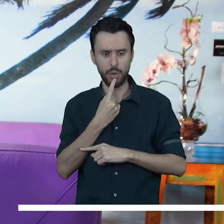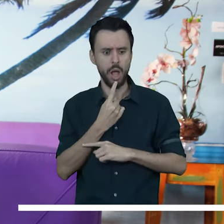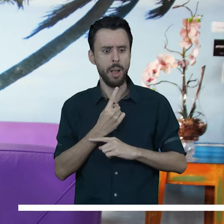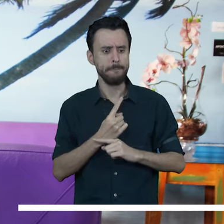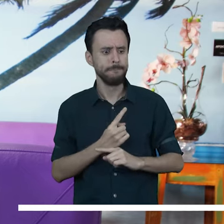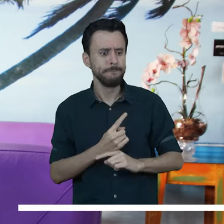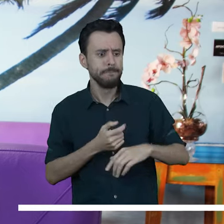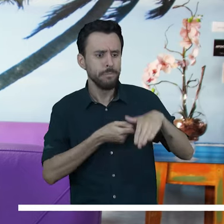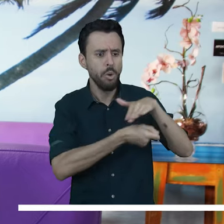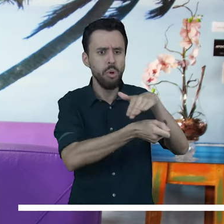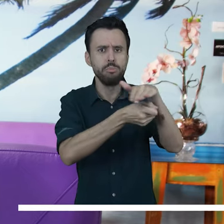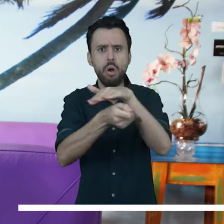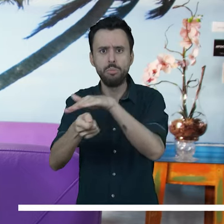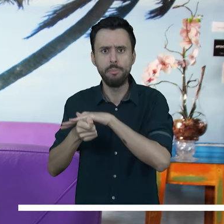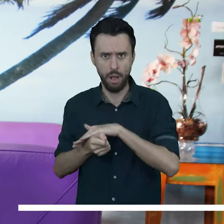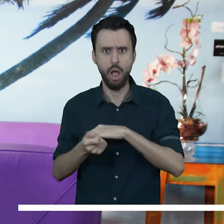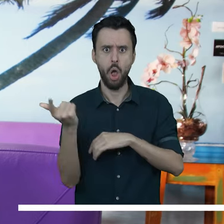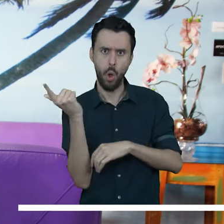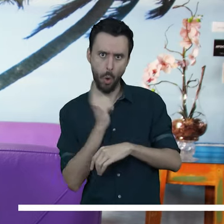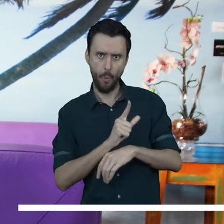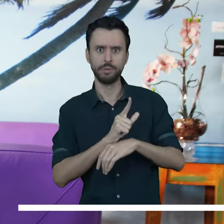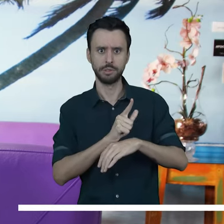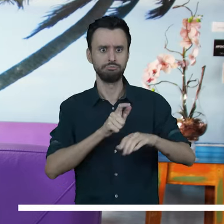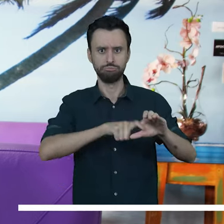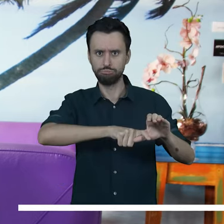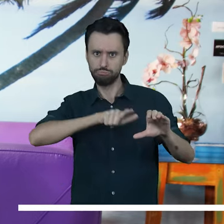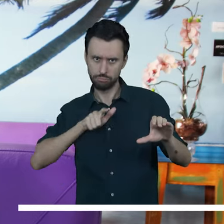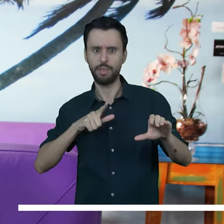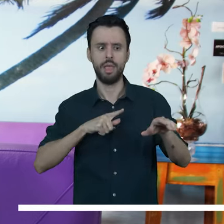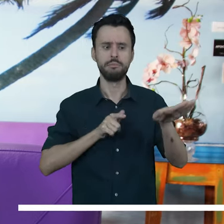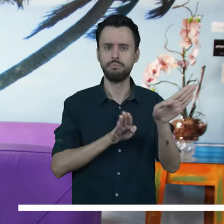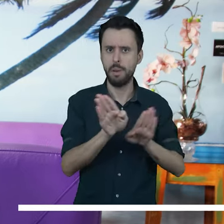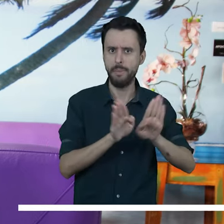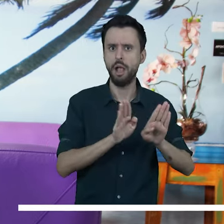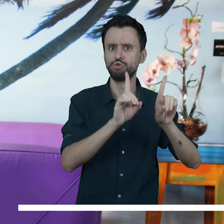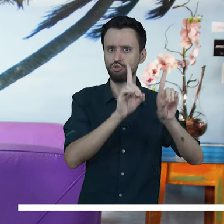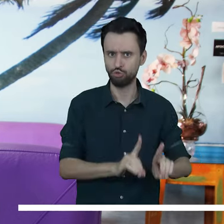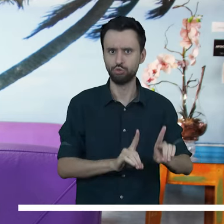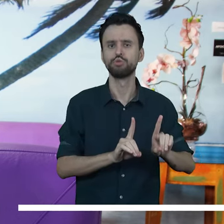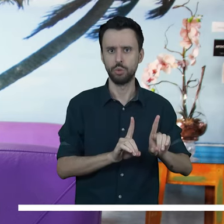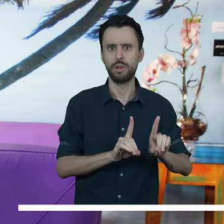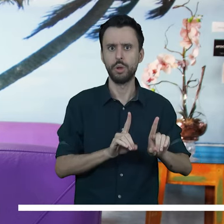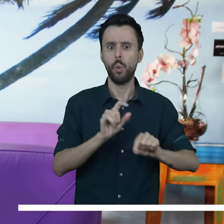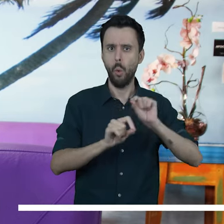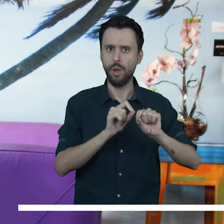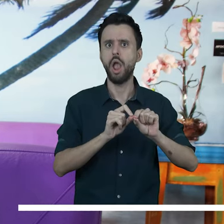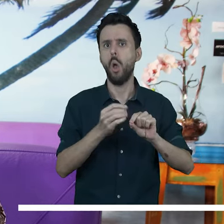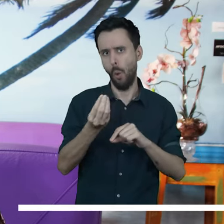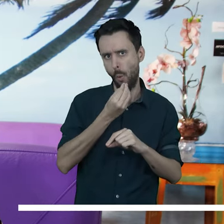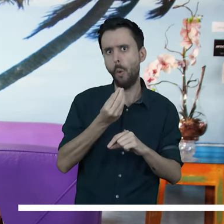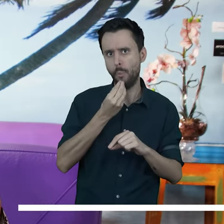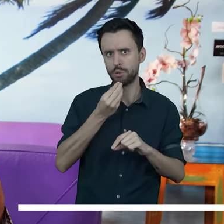adentrar esses espaços e consegue usufruir de maneira autônoma, tendo acessibilidade comunicacional nesses espaços,